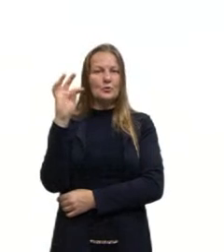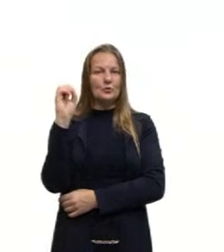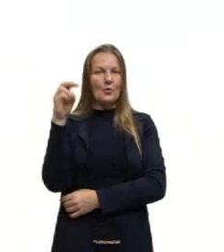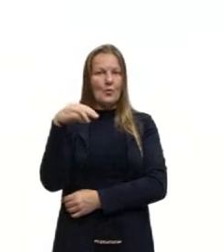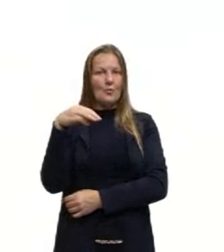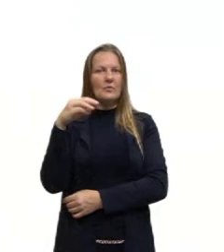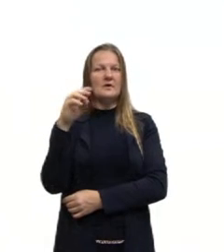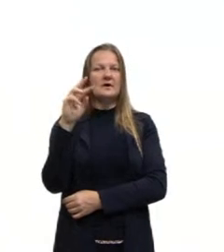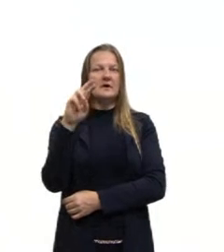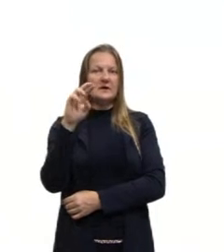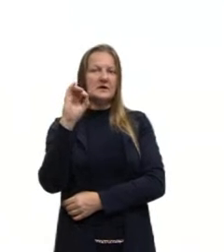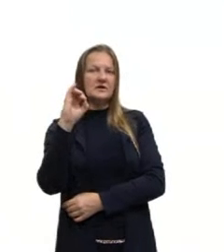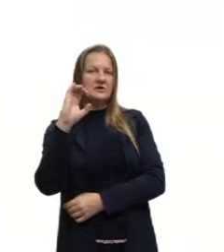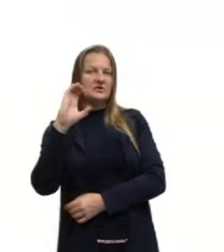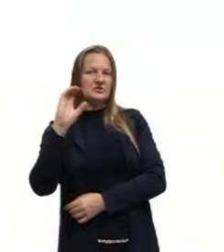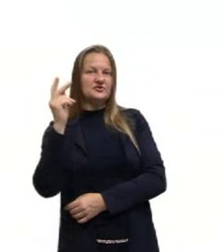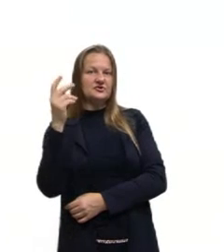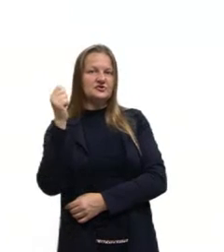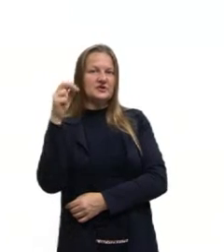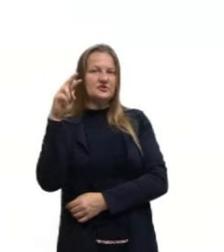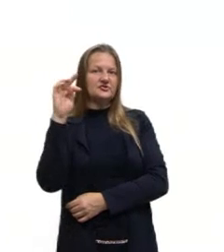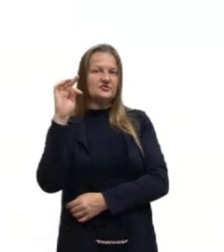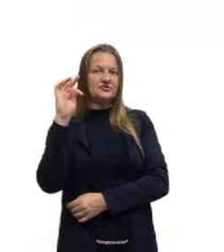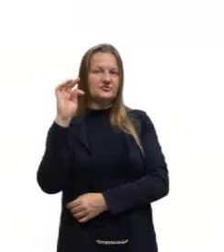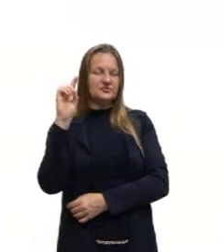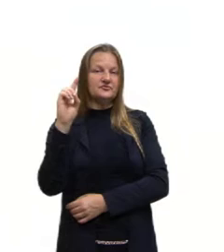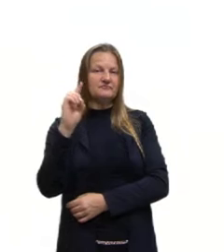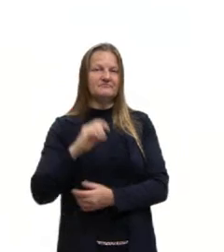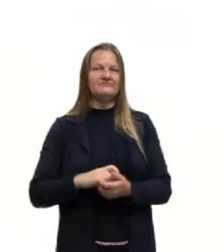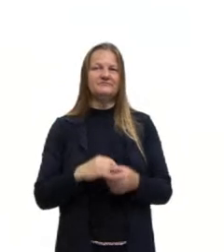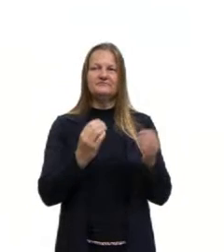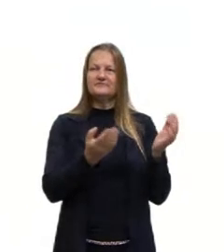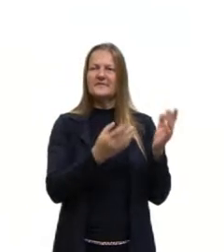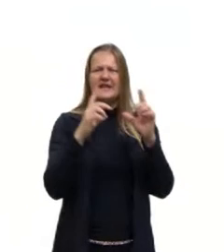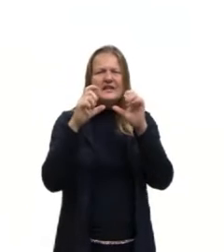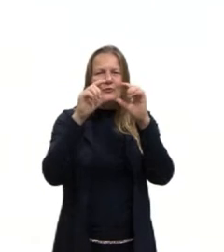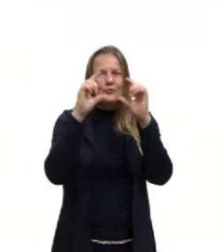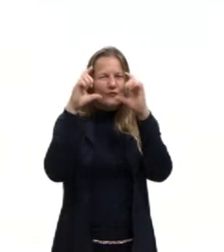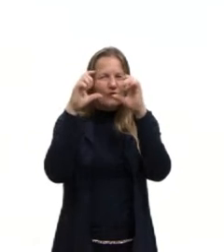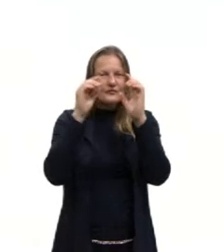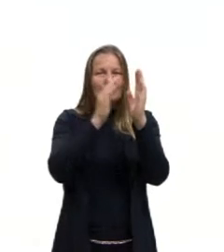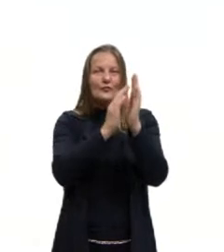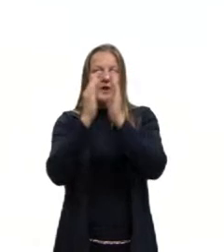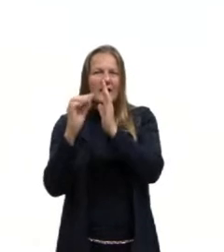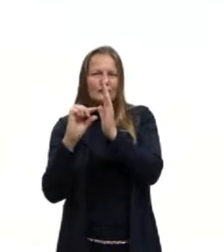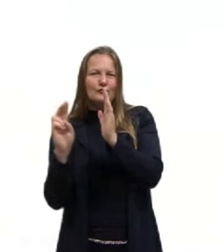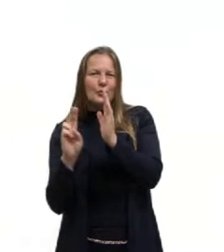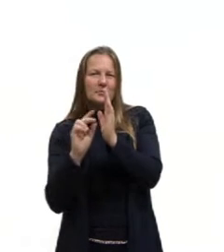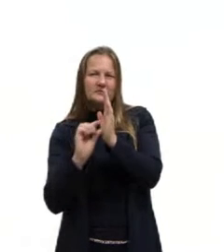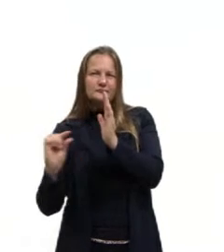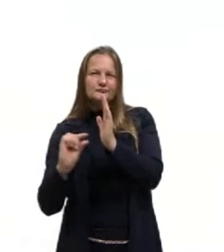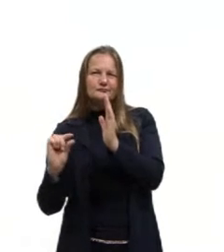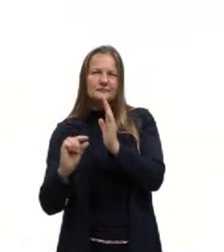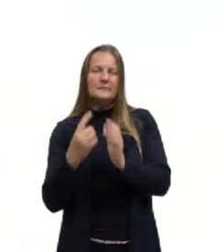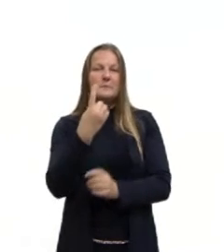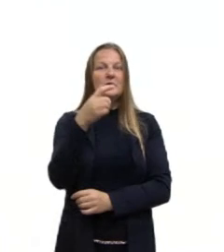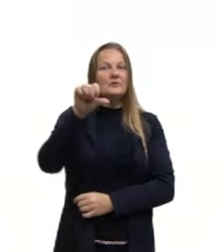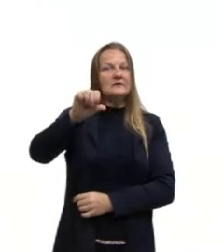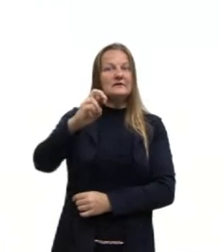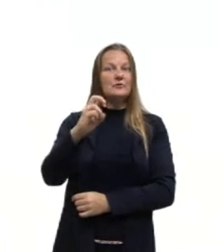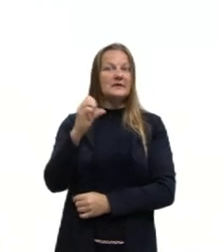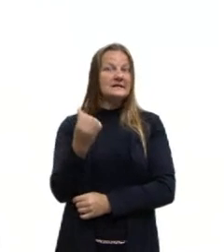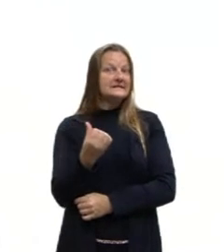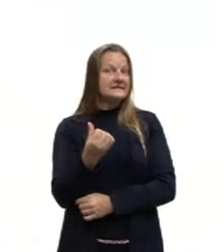do Richard Hamilton, no caso, está aqui identificado. É uma obra de 1956. E essa